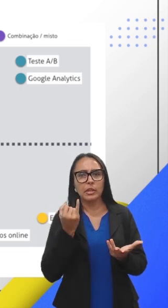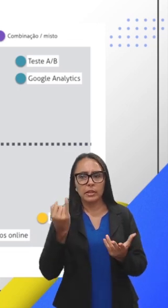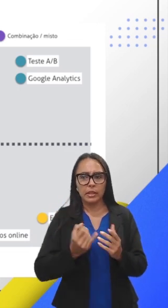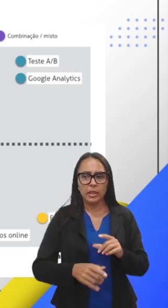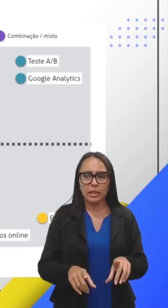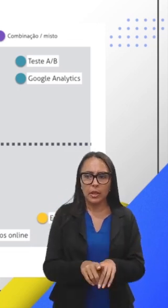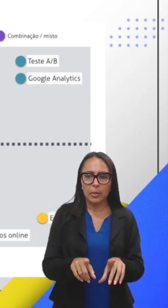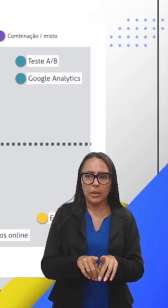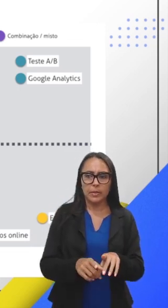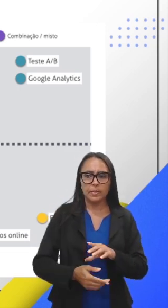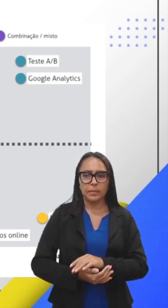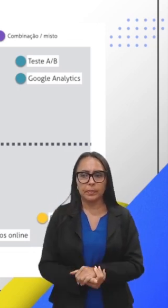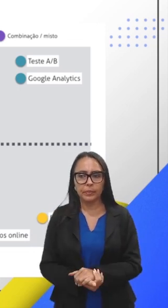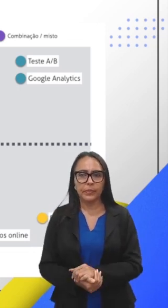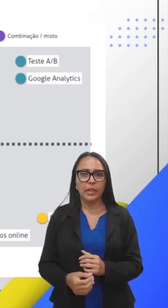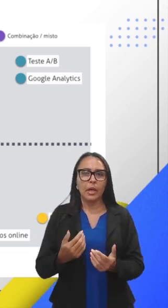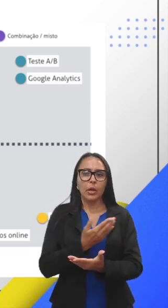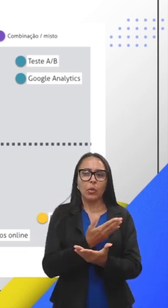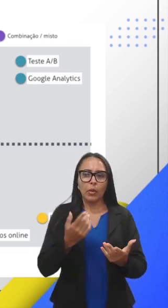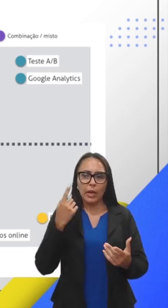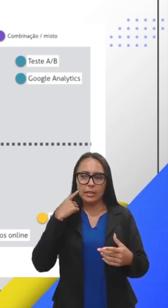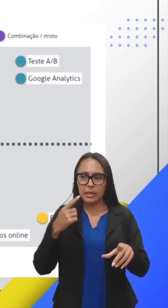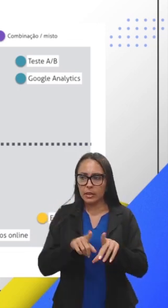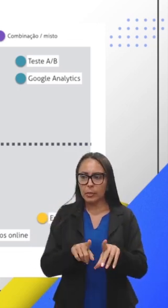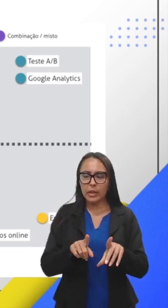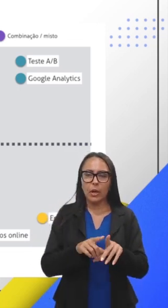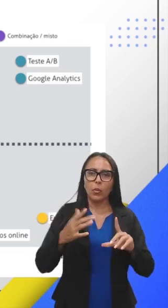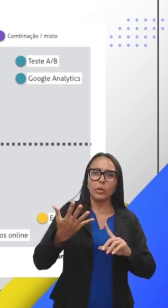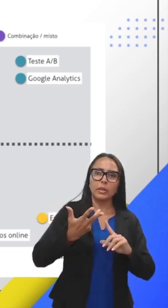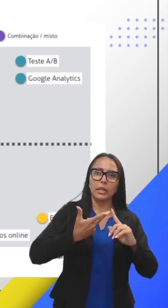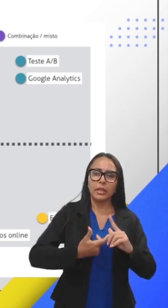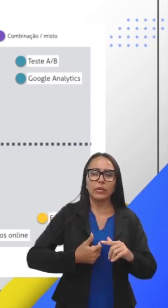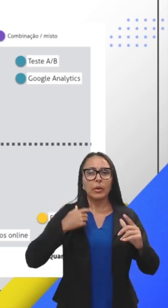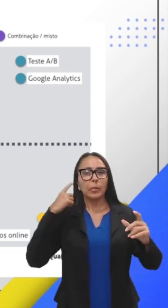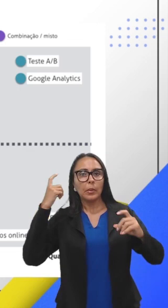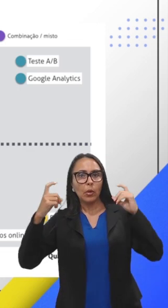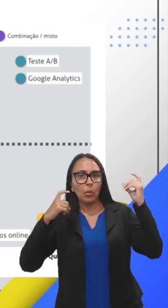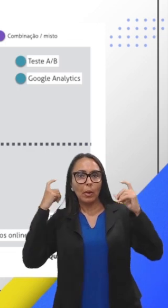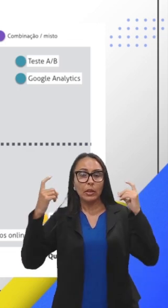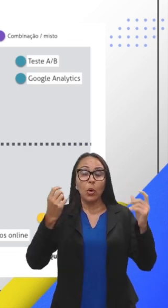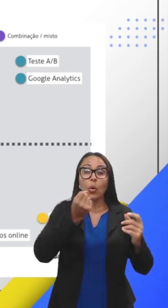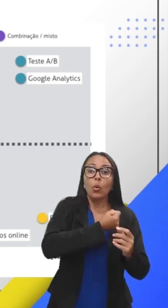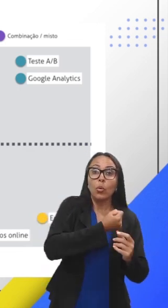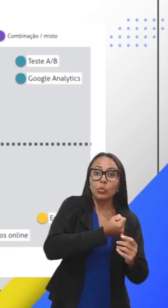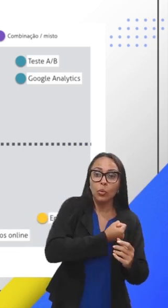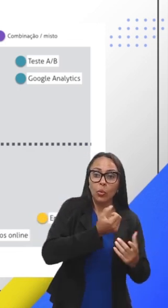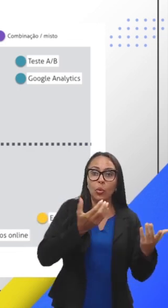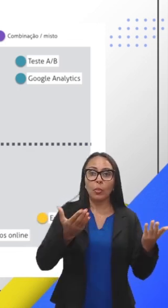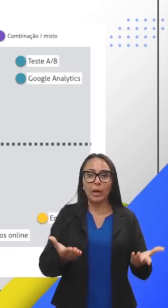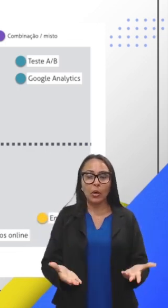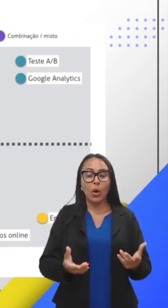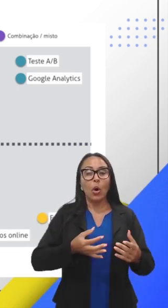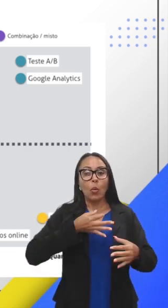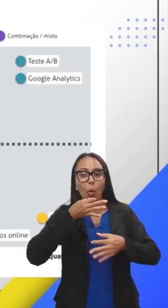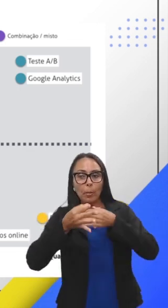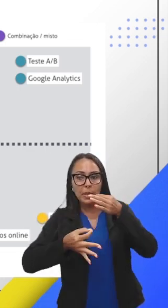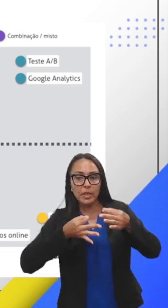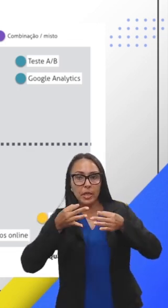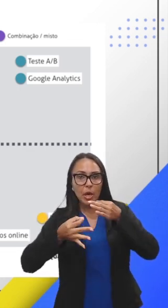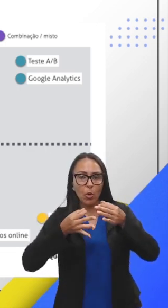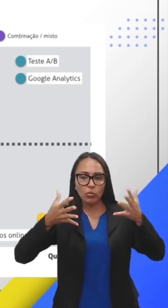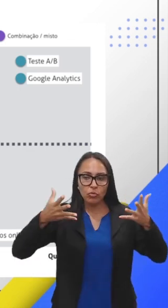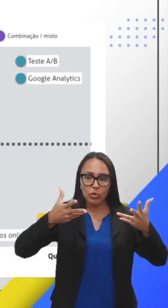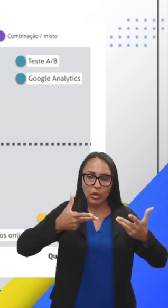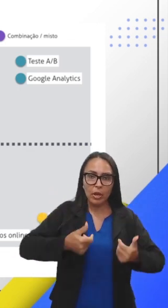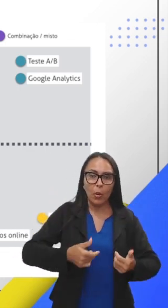qualitativo, e qual a diferença? O quantitativo vai estar preocupado com o número, vai estar preocupado com a opinião geral, então, por exemplo,